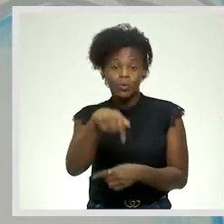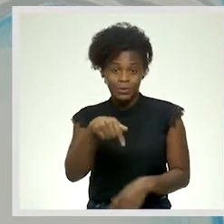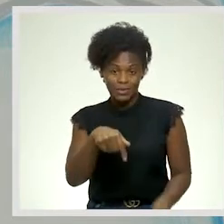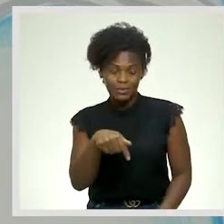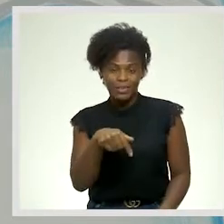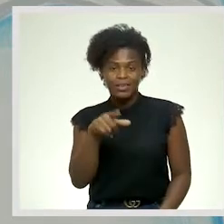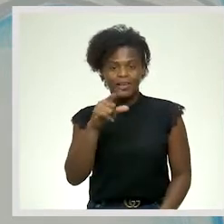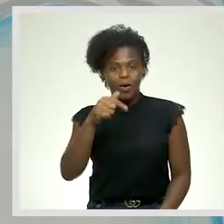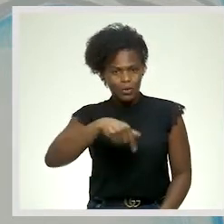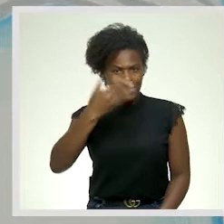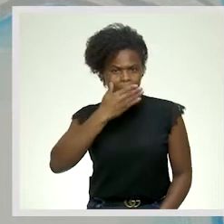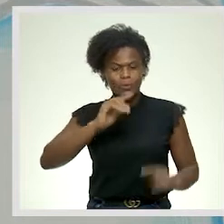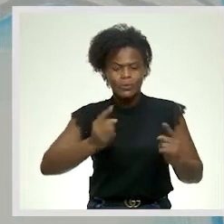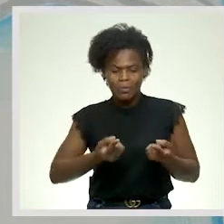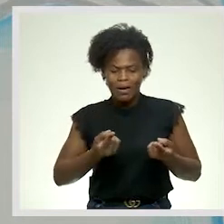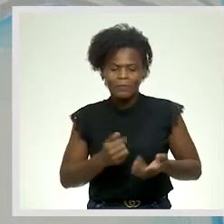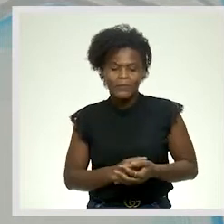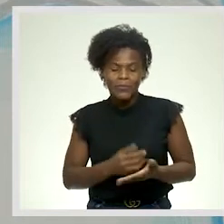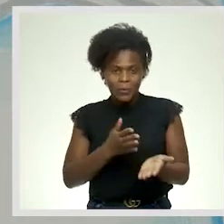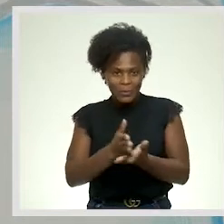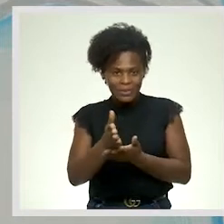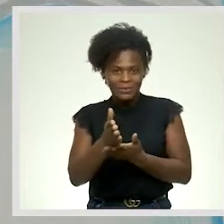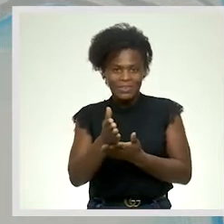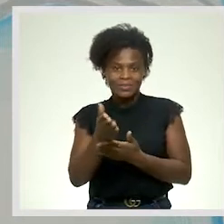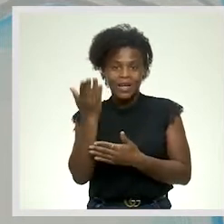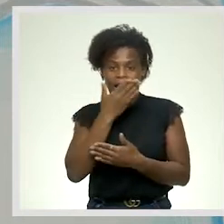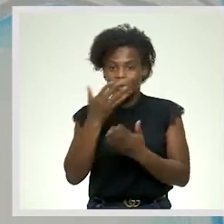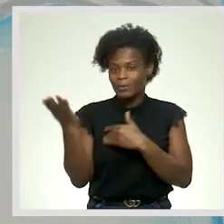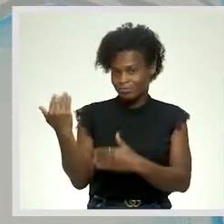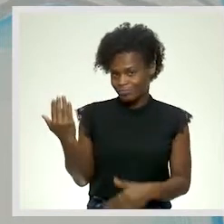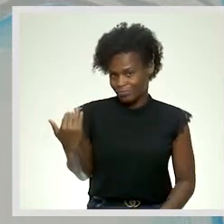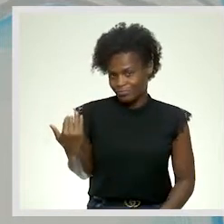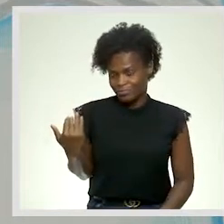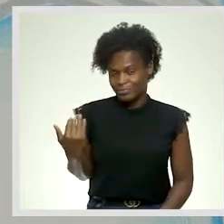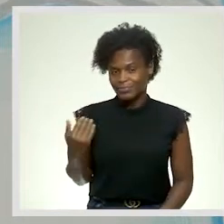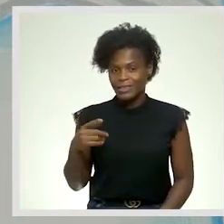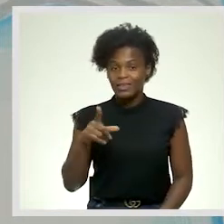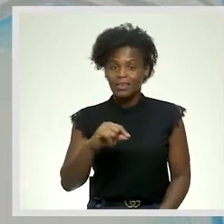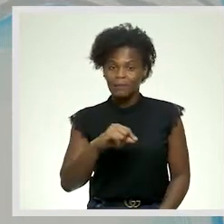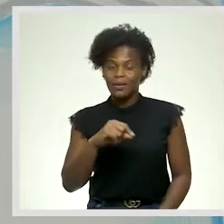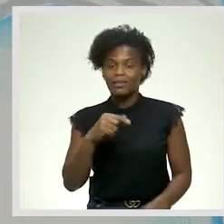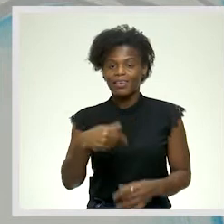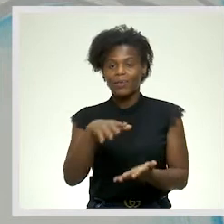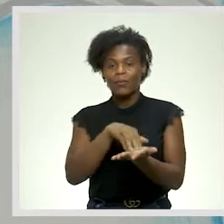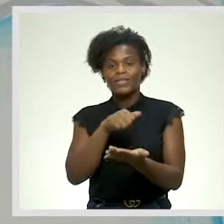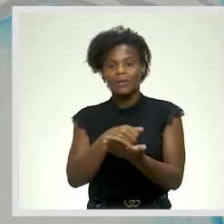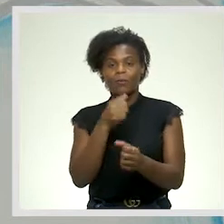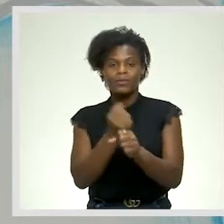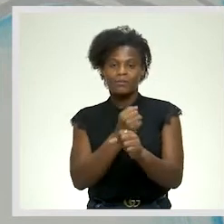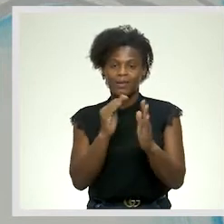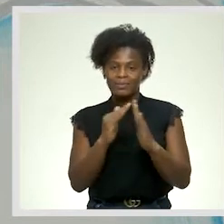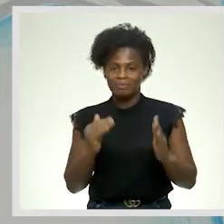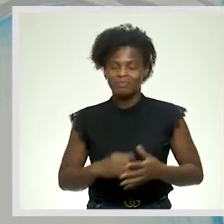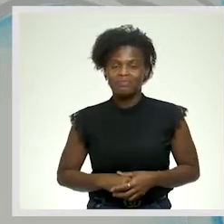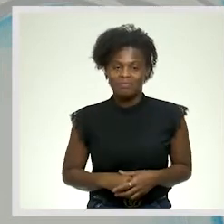que tem como sumário continuação da aula anterior e também correção do